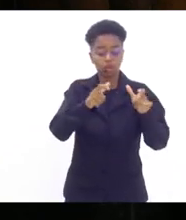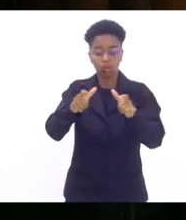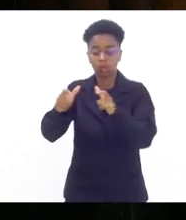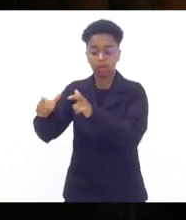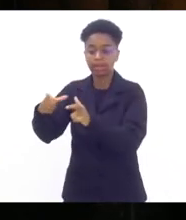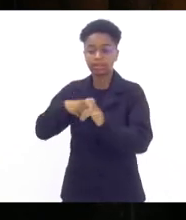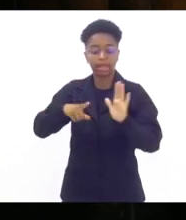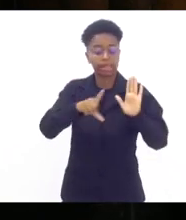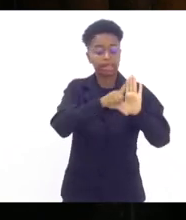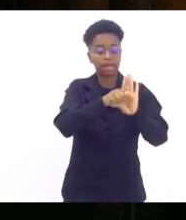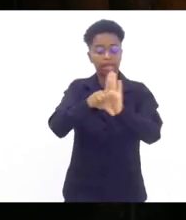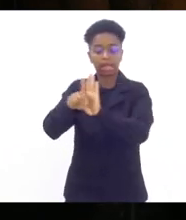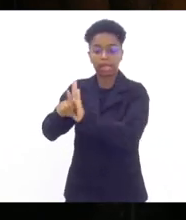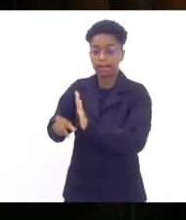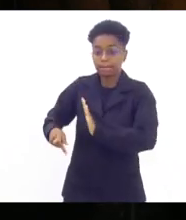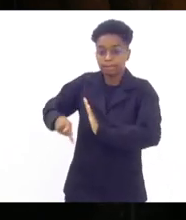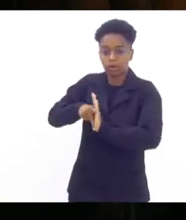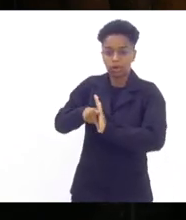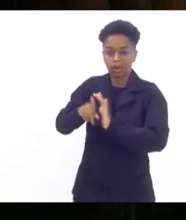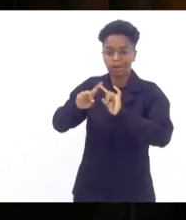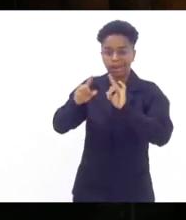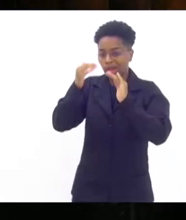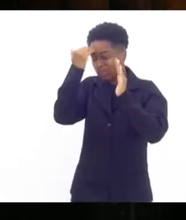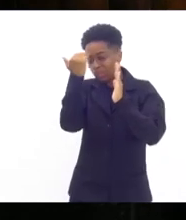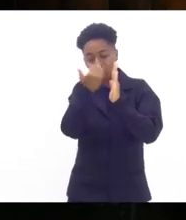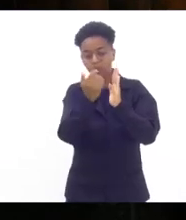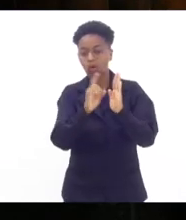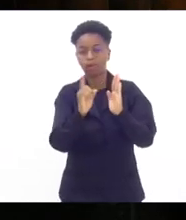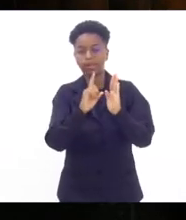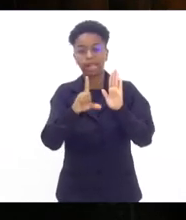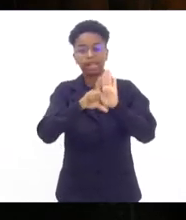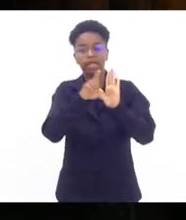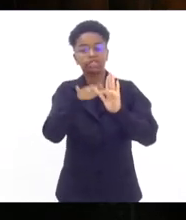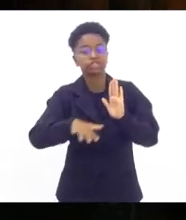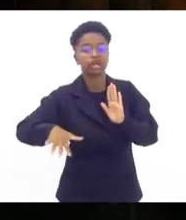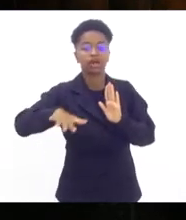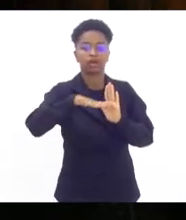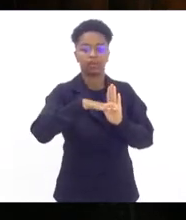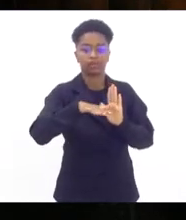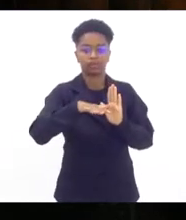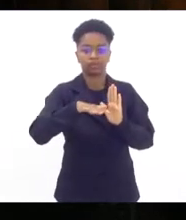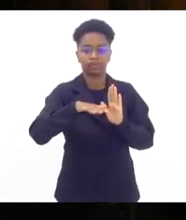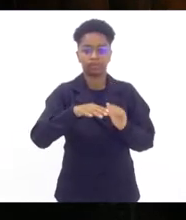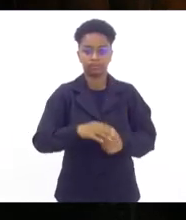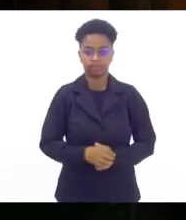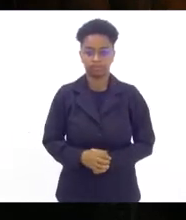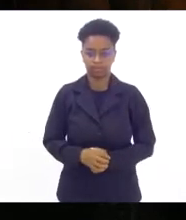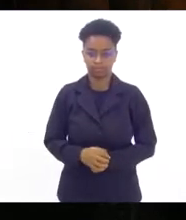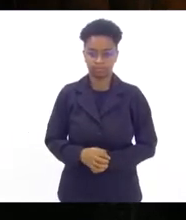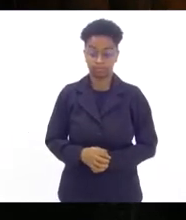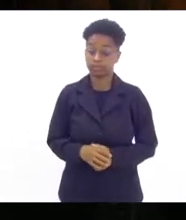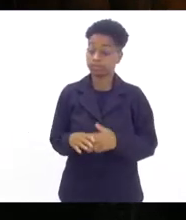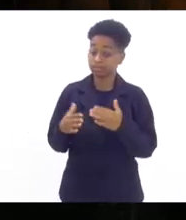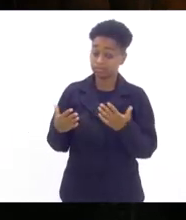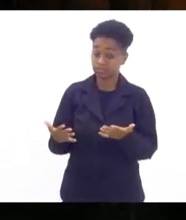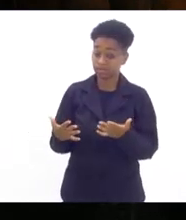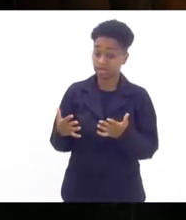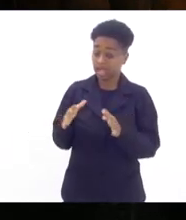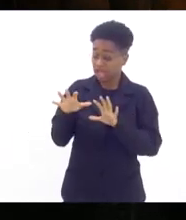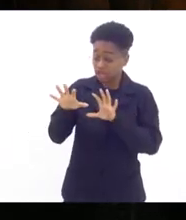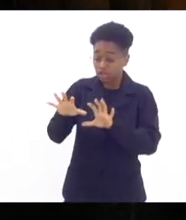e não serem subordinadas às leis gerais e isso é um